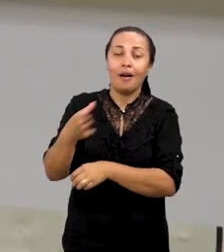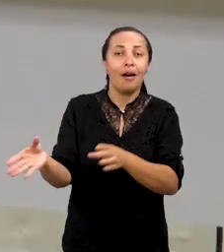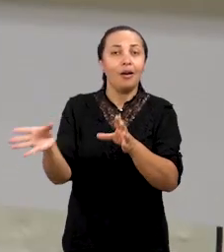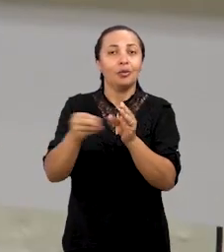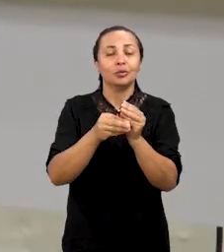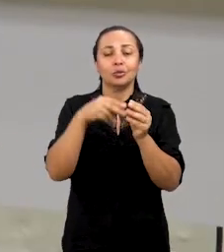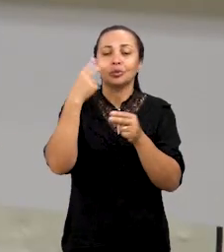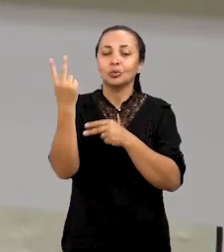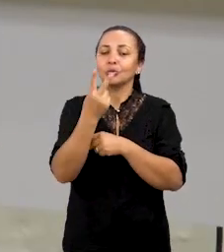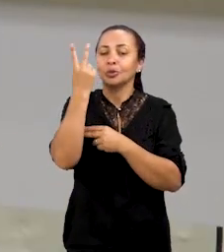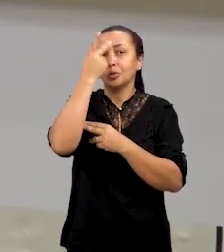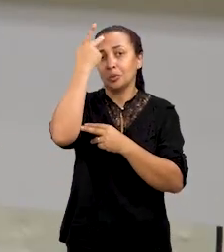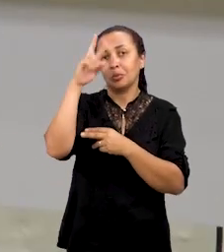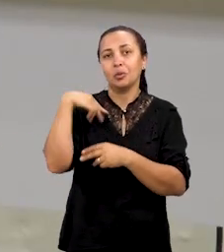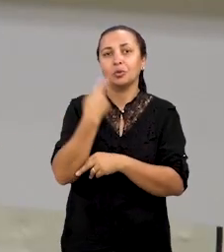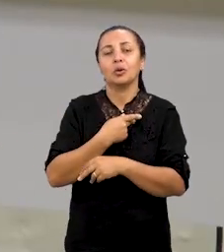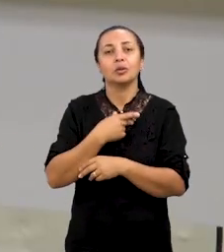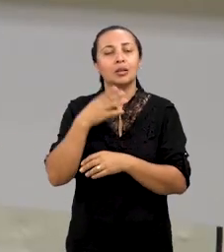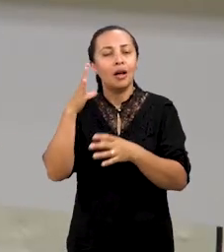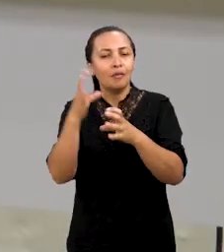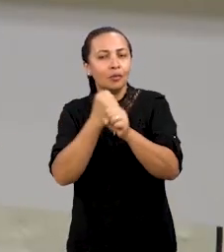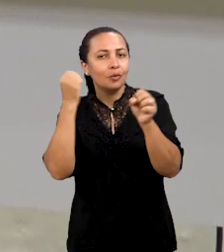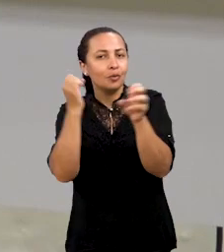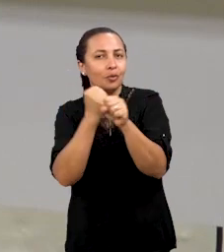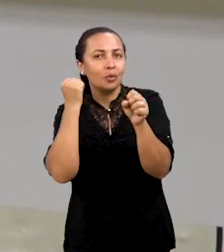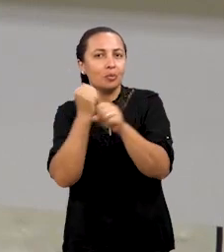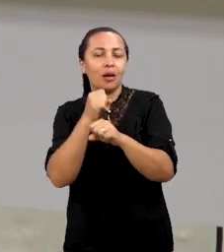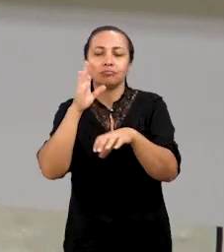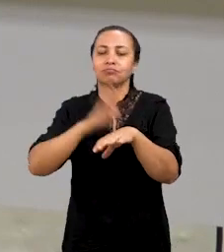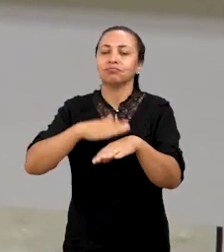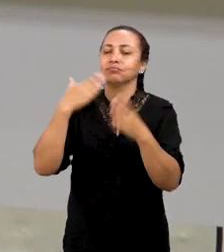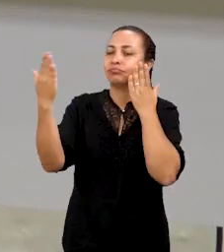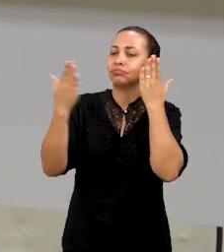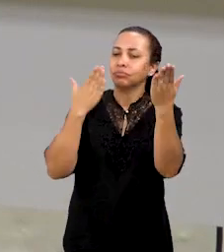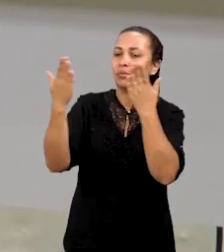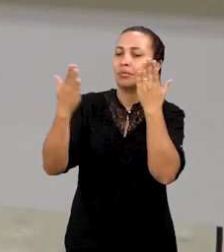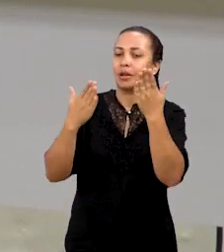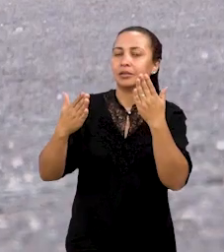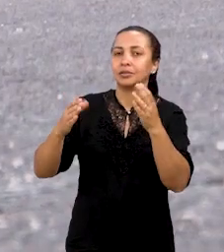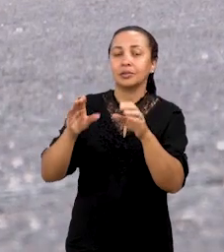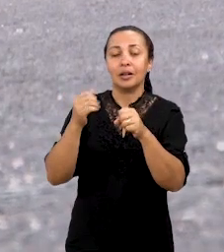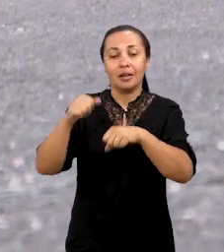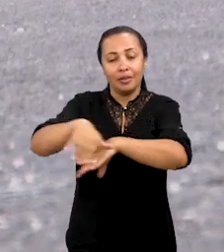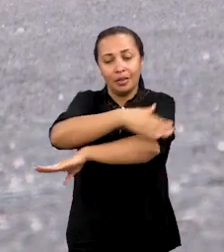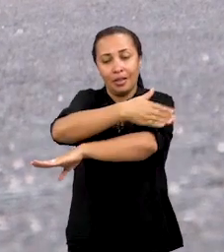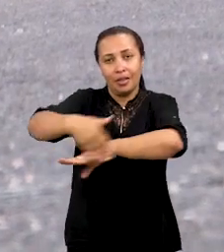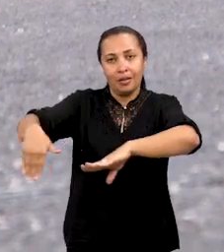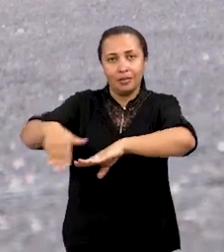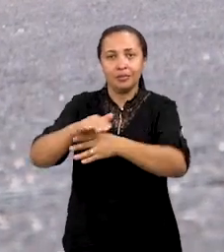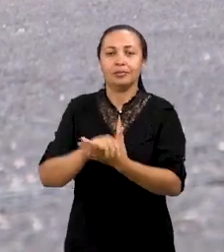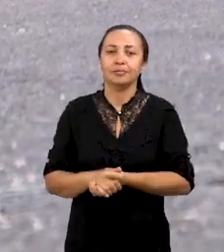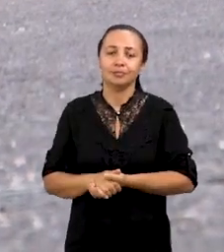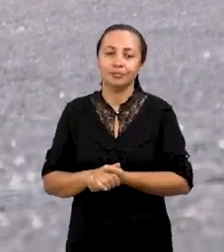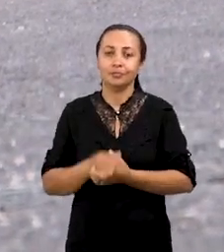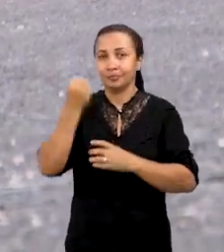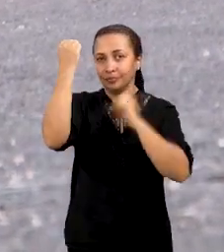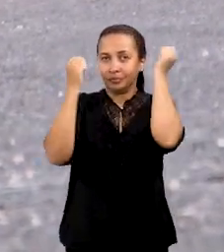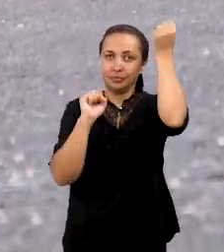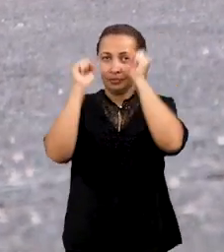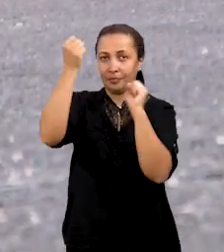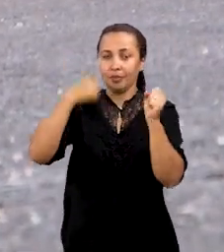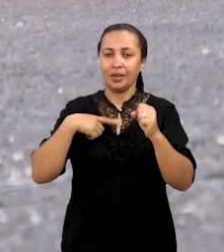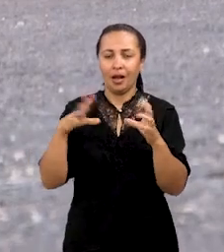para conseguirmos calcular os principais índices comparativos das estradas. Esse equipamento conta com sensores